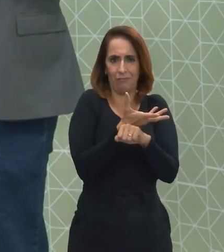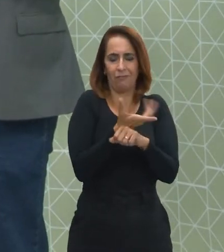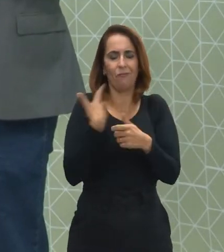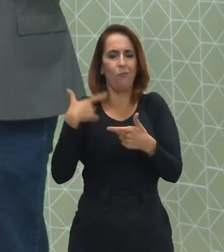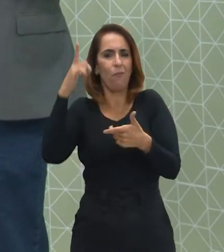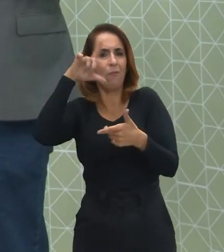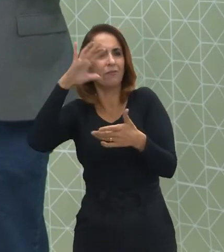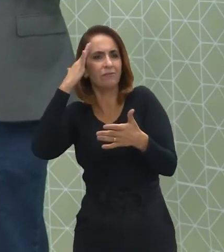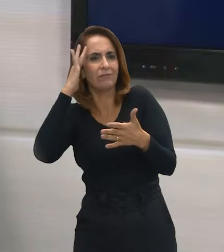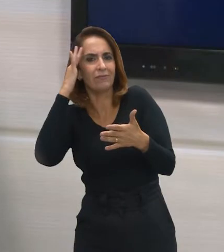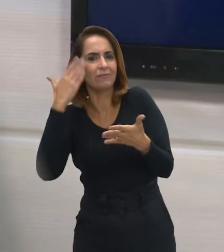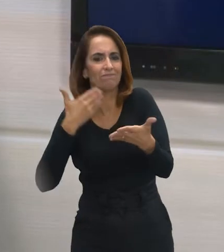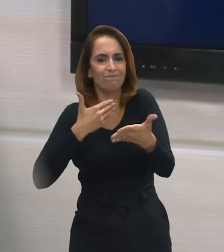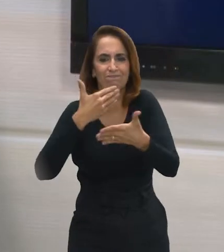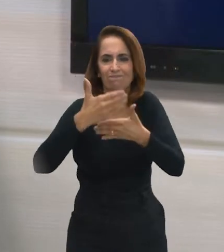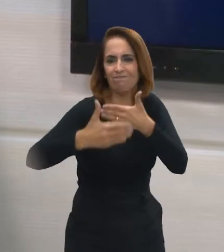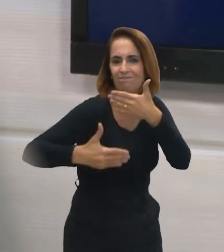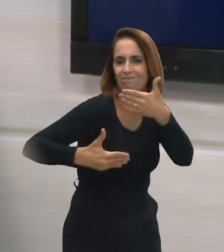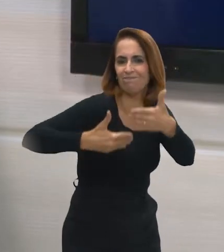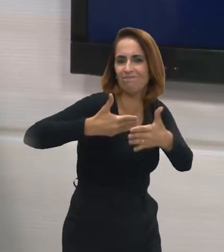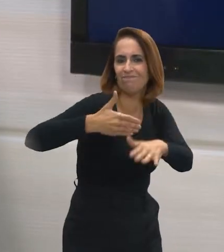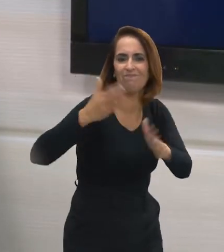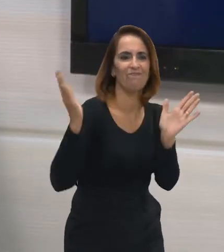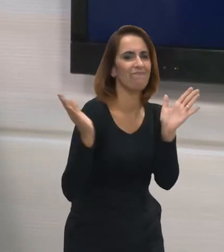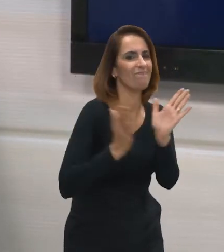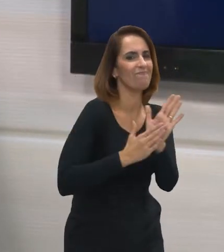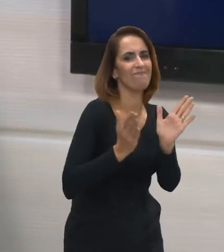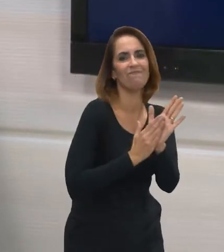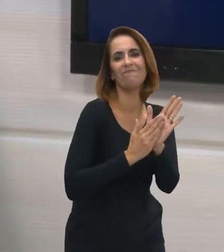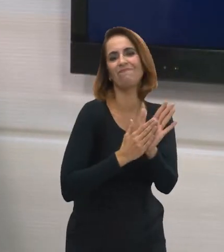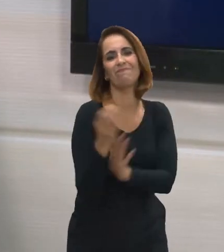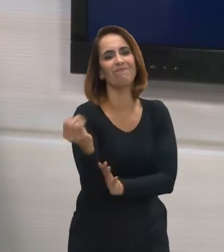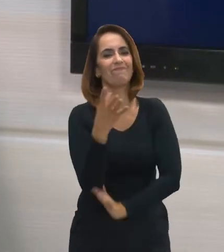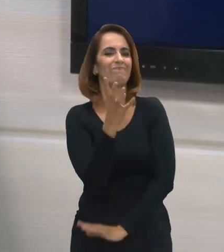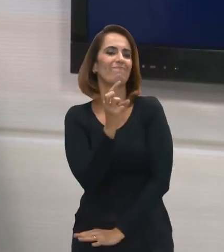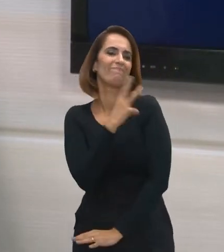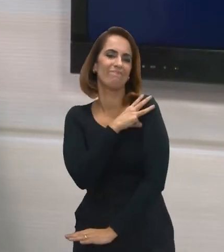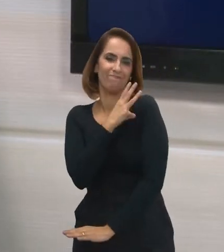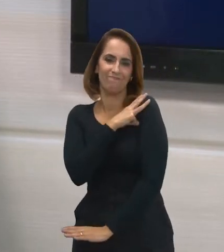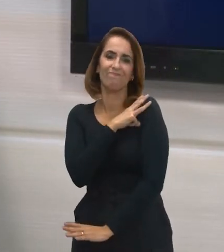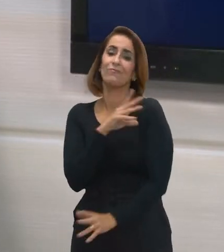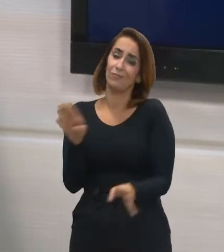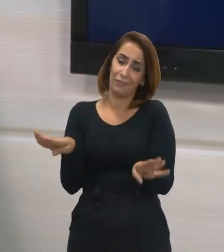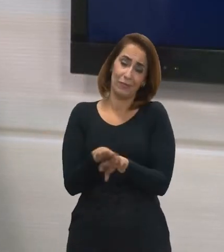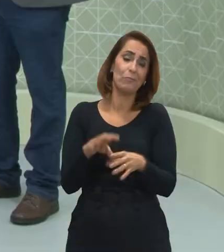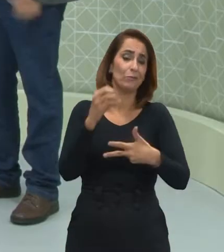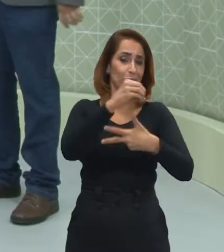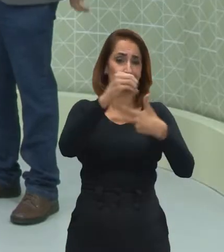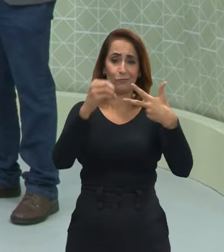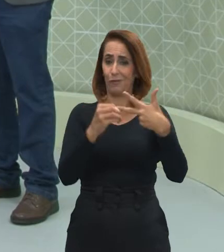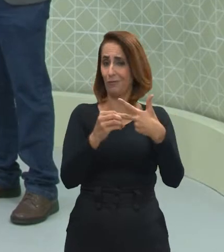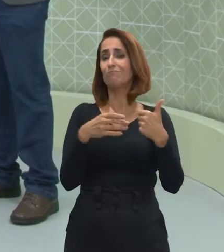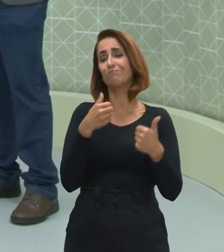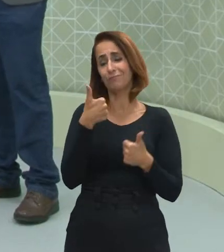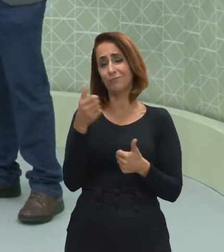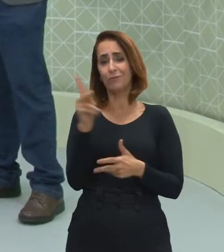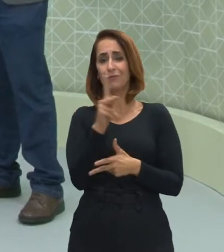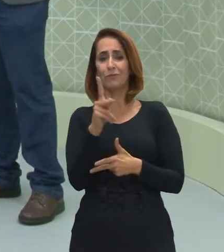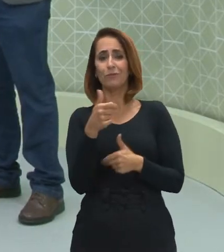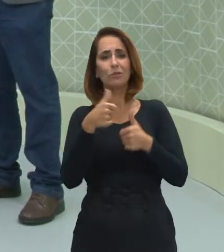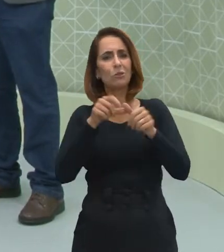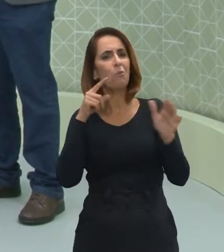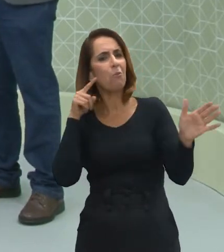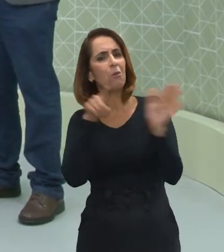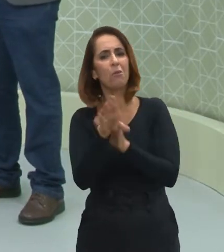ele começa a entender a proposta do que se tem do novo ensino médio e, consequentemente, do Enem. Muito bem, professor. E